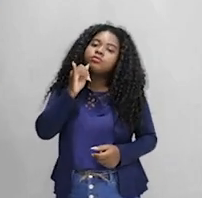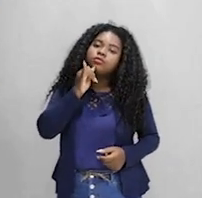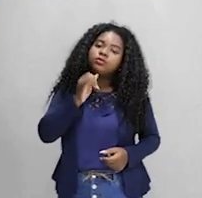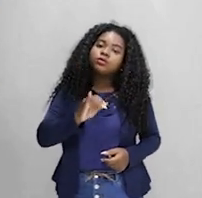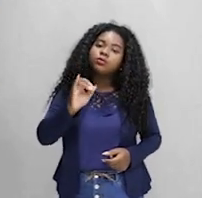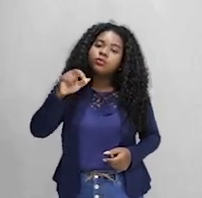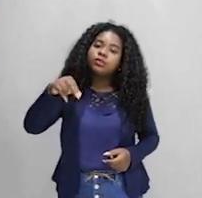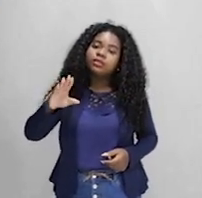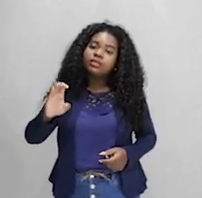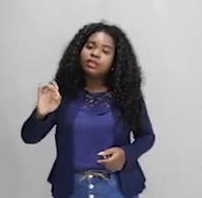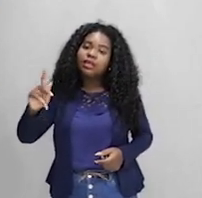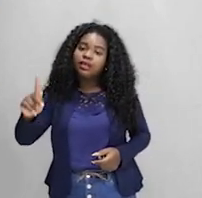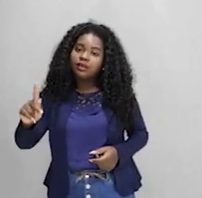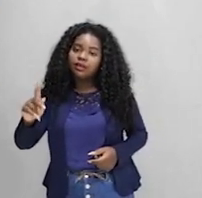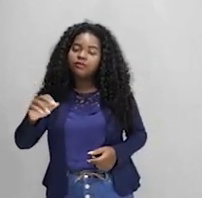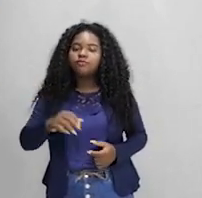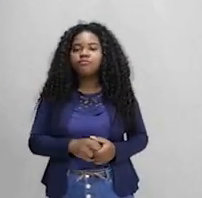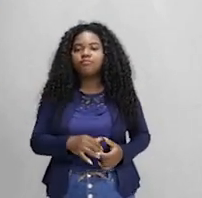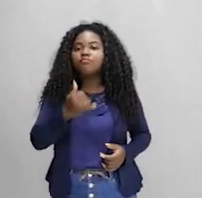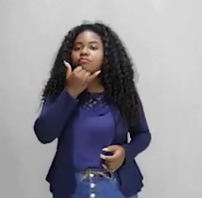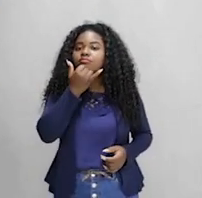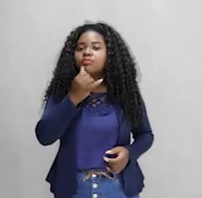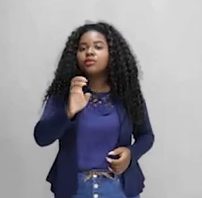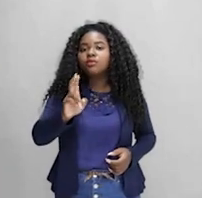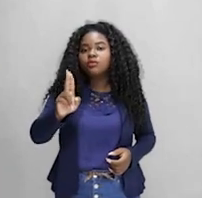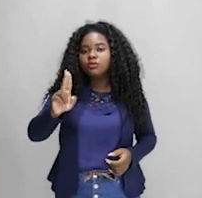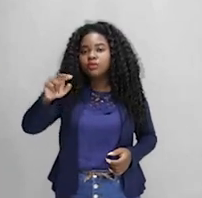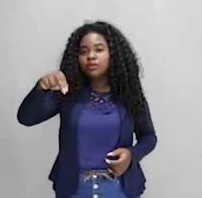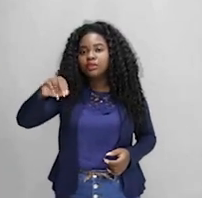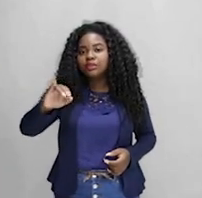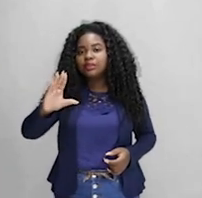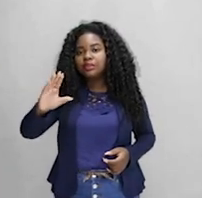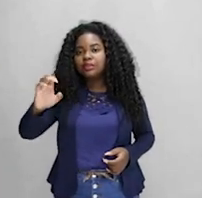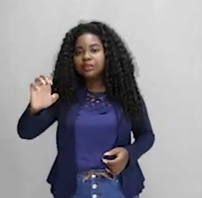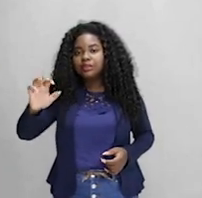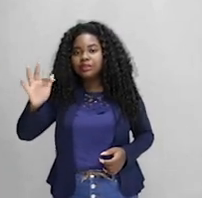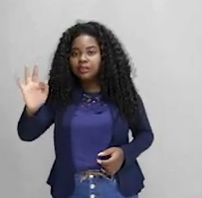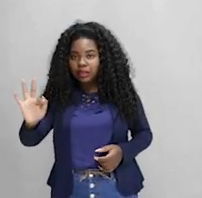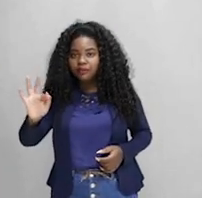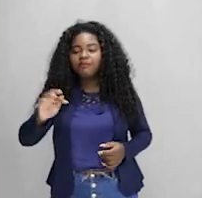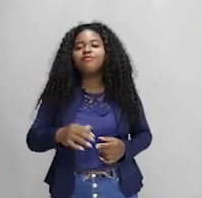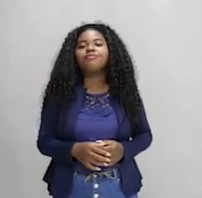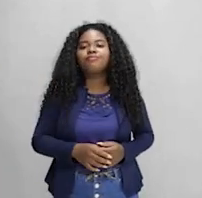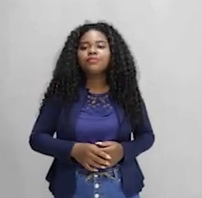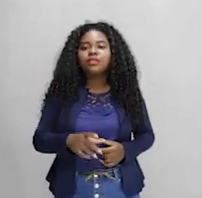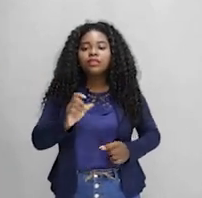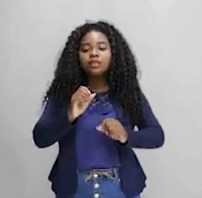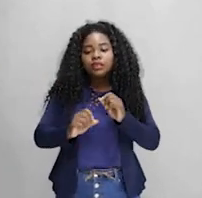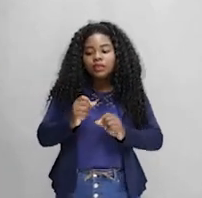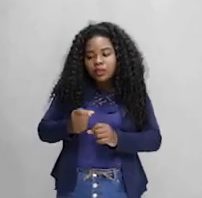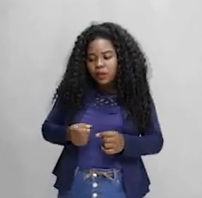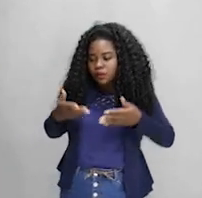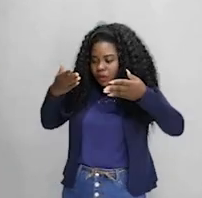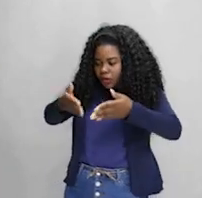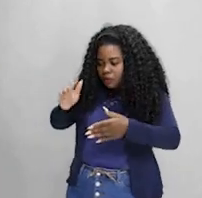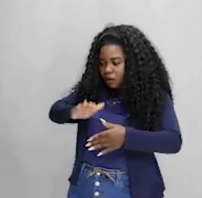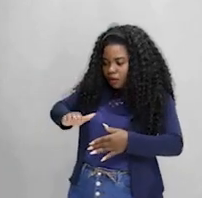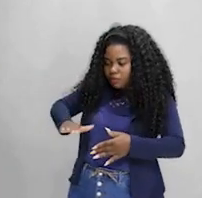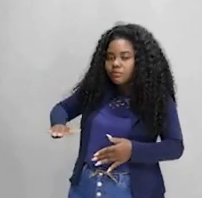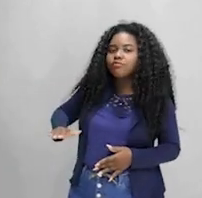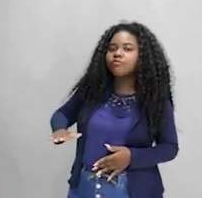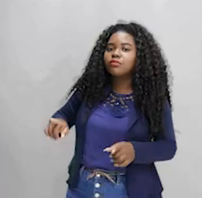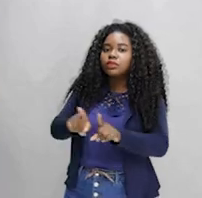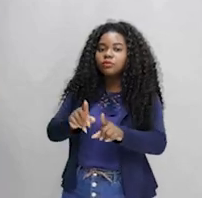Unicef, que trata, por exemplo, da infância? É um braço da Unesco, é uma agência da Unesco. Já ouviu falar, por exemplo, da Unesco, que